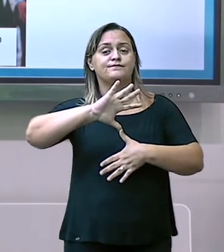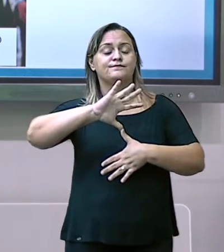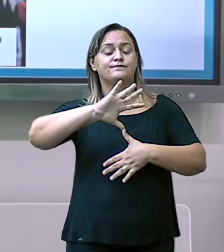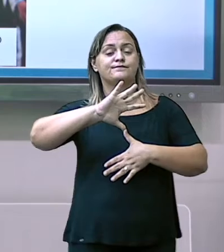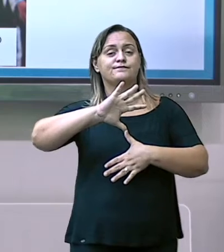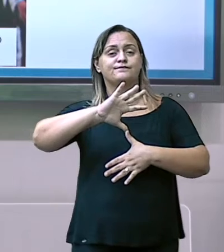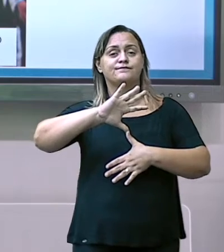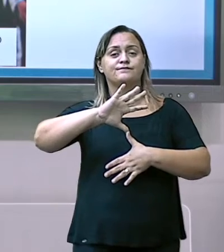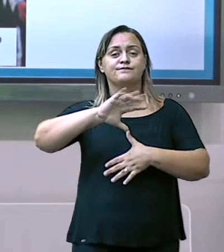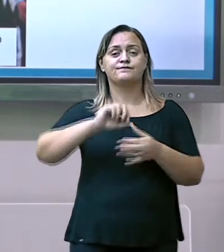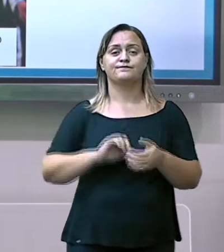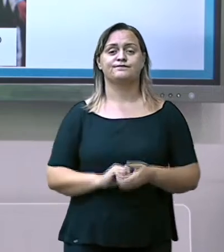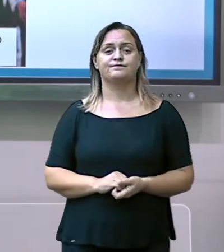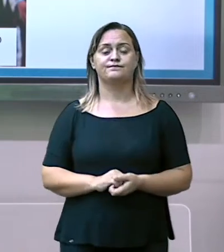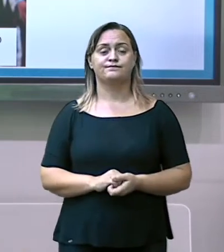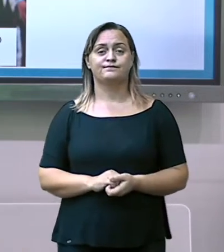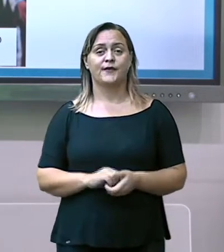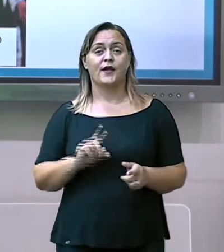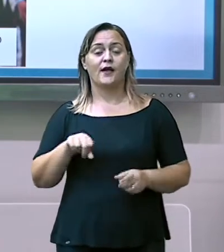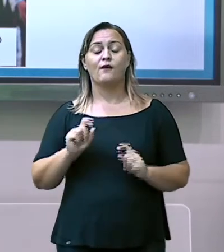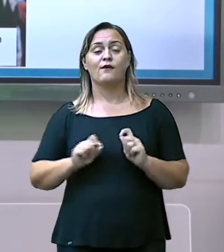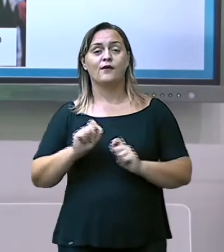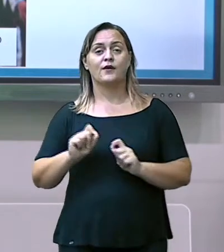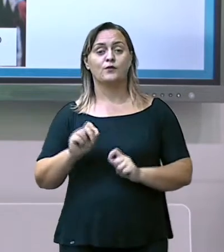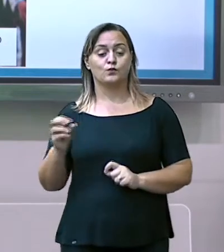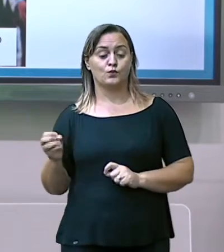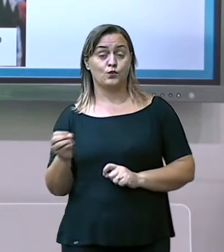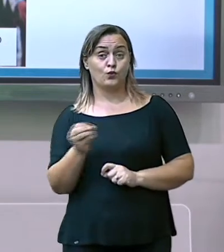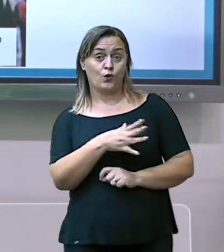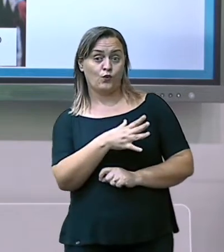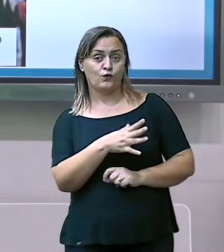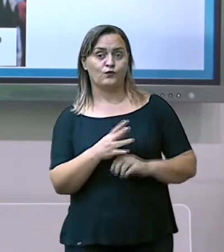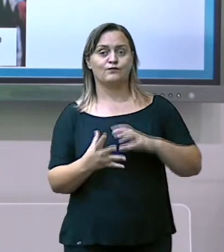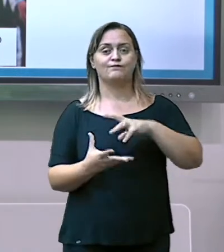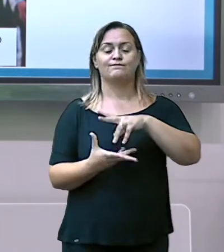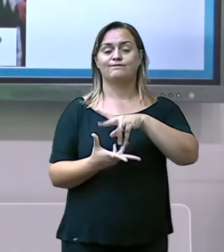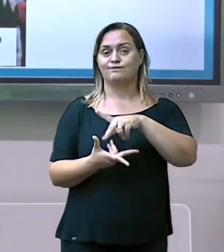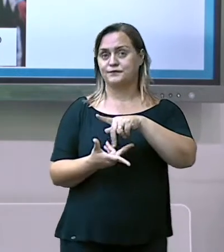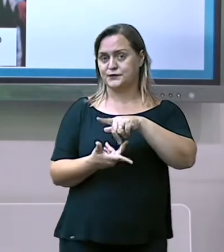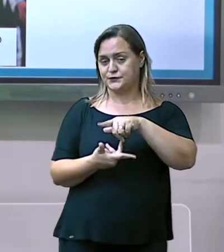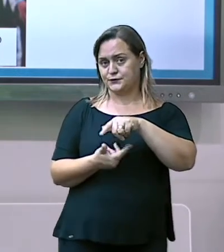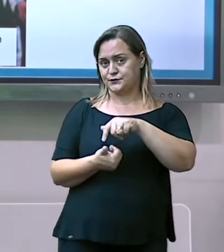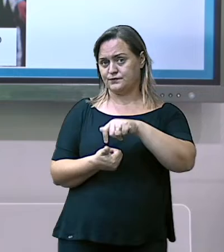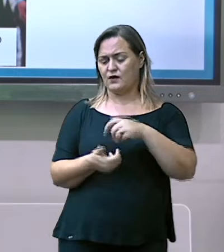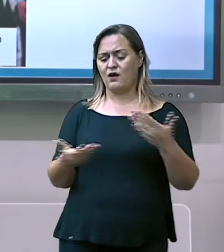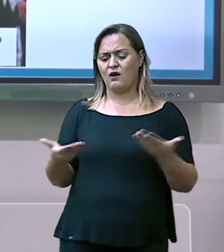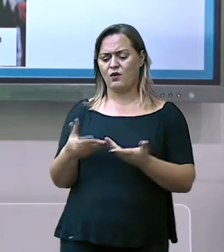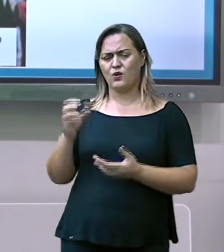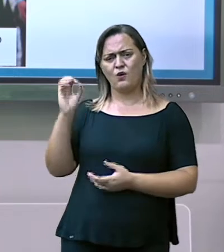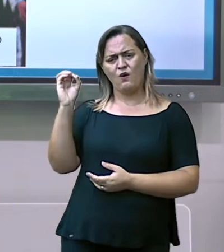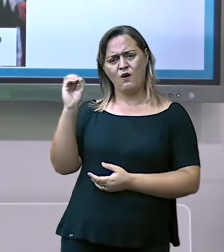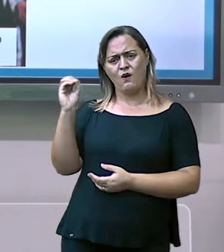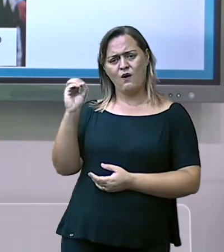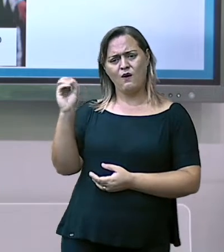Novo mundo. E quando eu falo de Oceania?